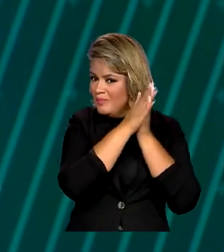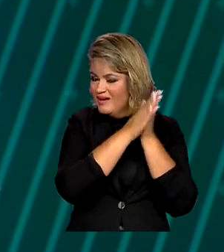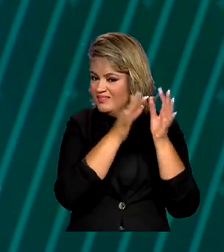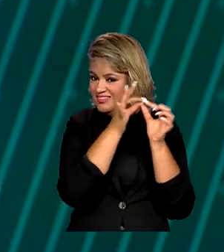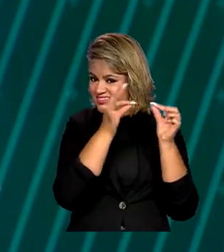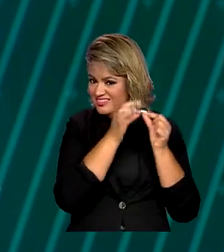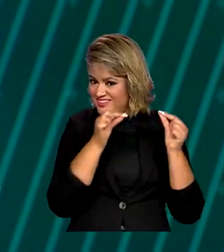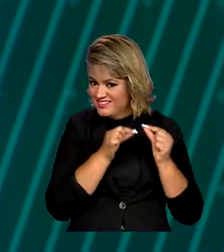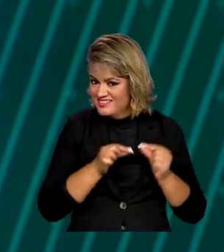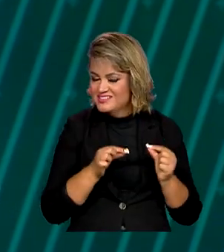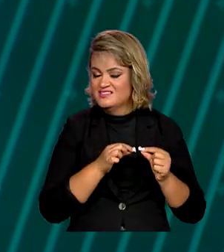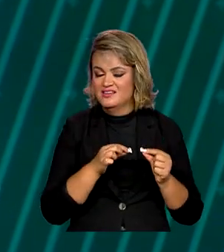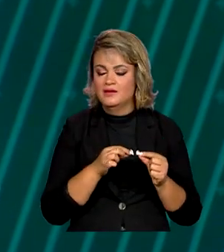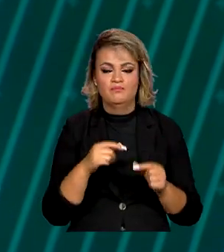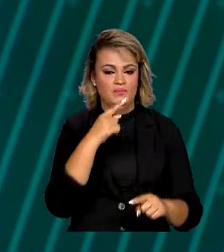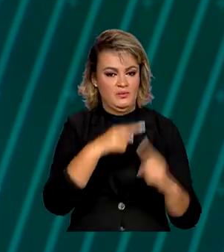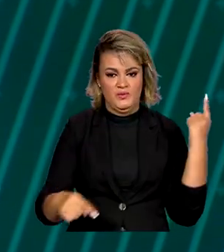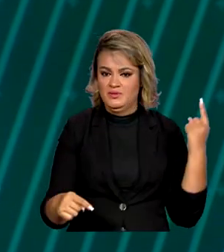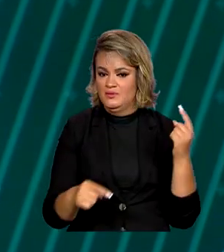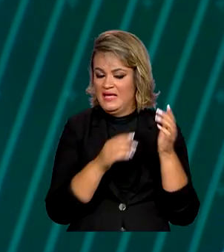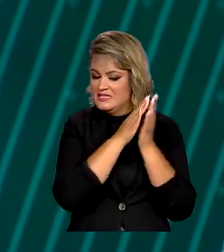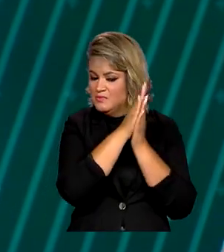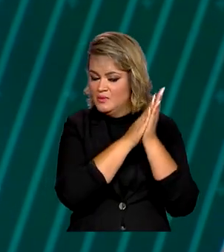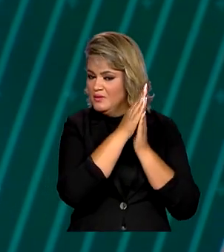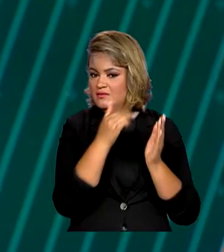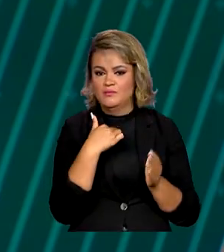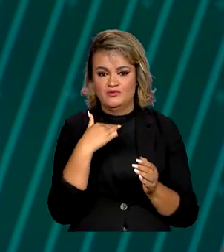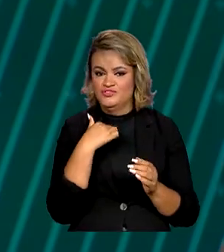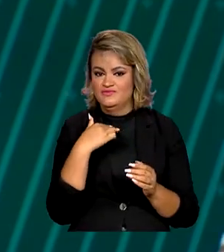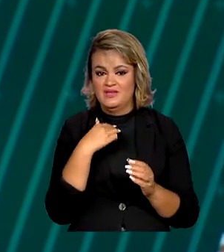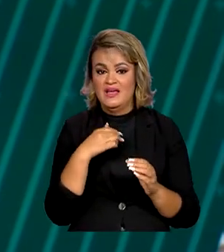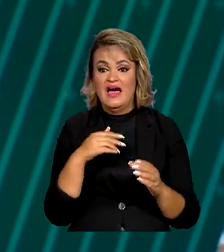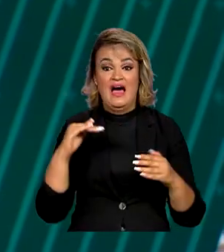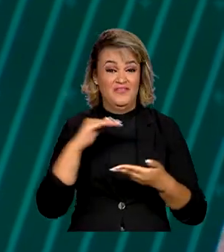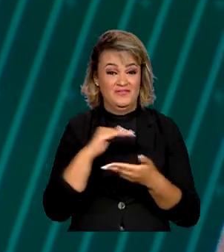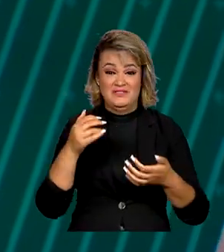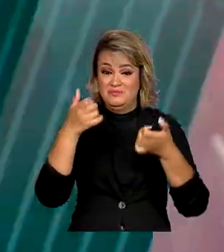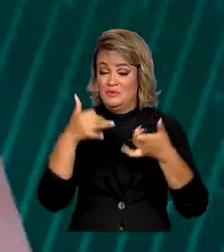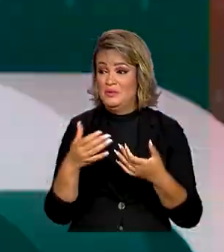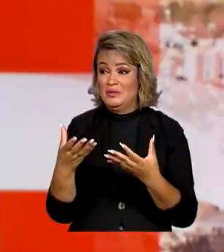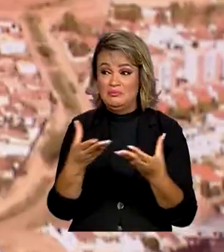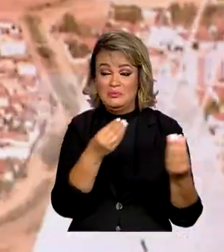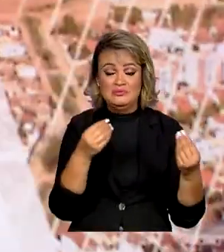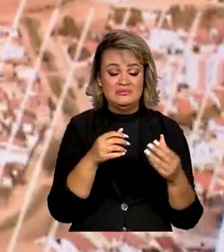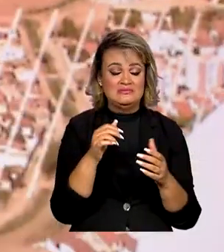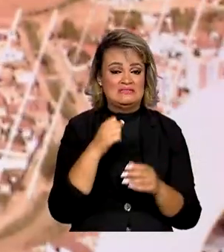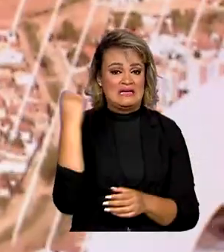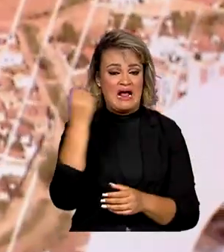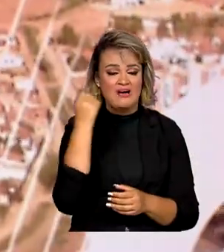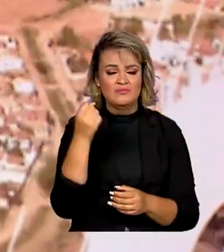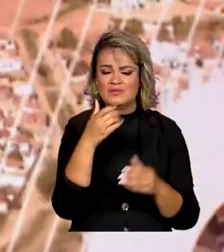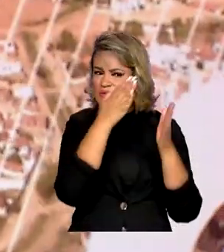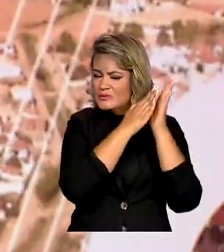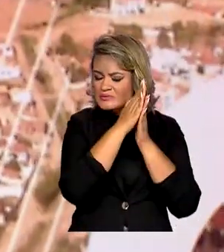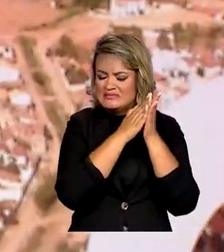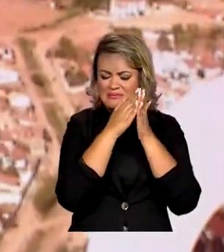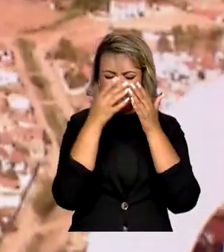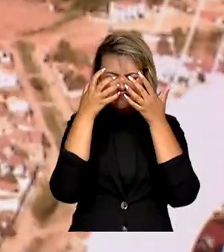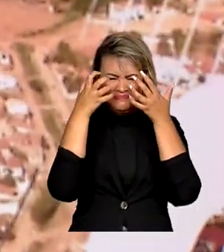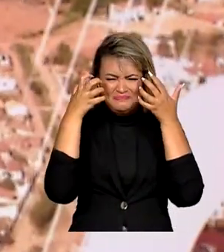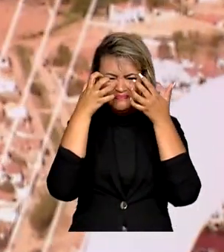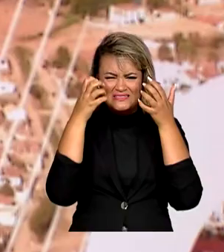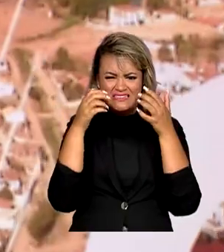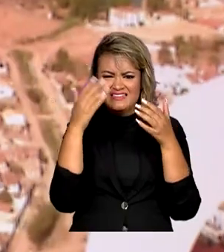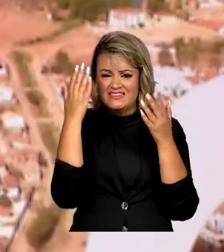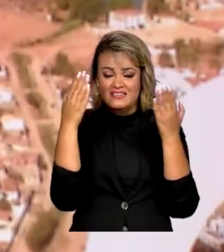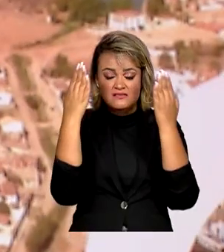tranças de cabelos estão com a venda proibida pela Anvisa. Aumentou o número de casos com efeitos graves associados a esse tipo de produto